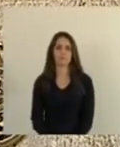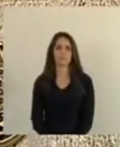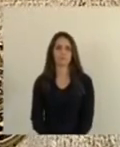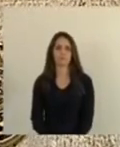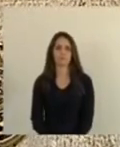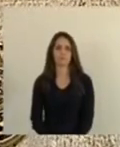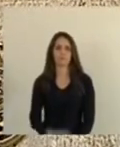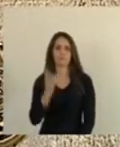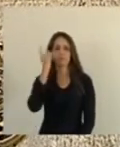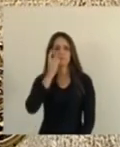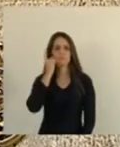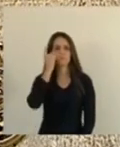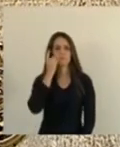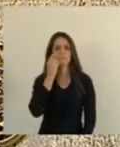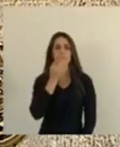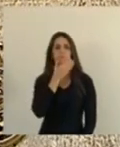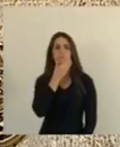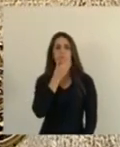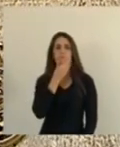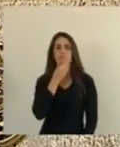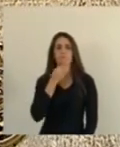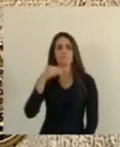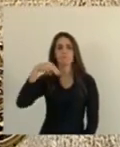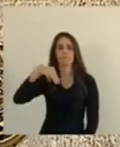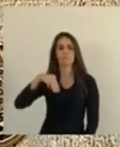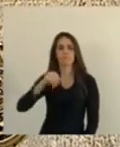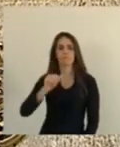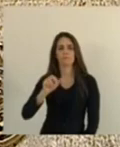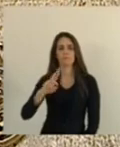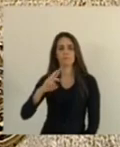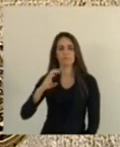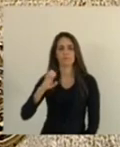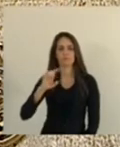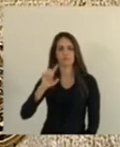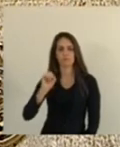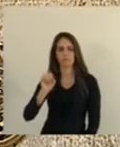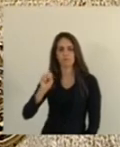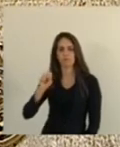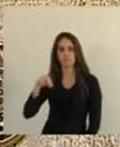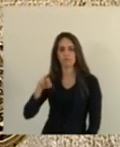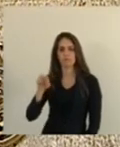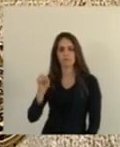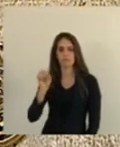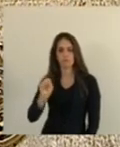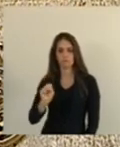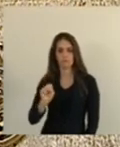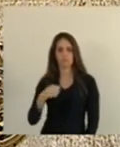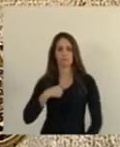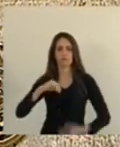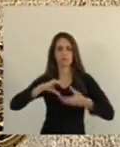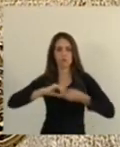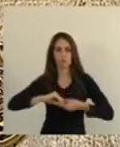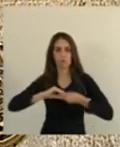Deputado Marcelo Santos, senhores deputados, senhoras deputadas, cumprimento especialmente a todos que nos